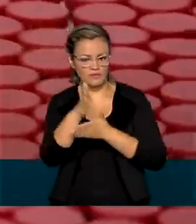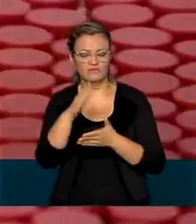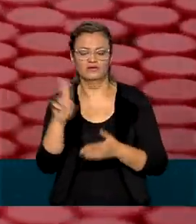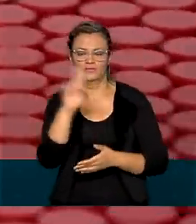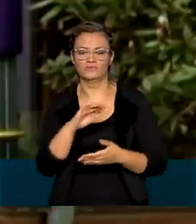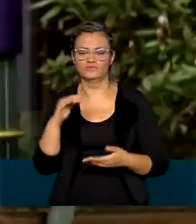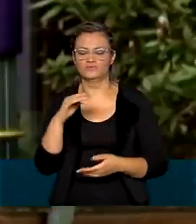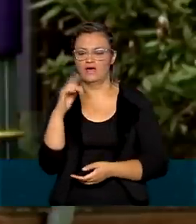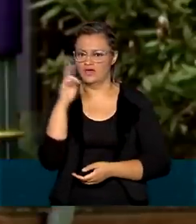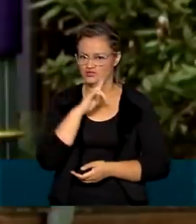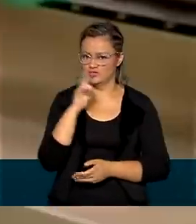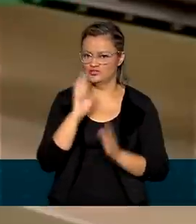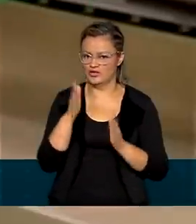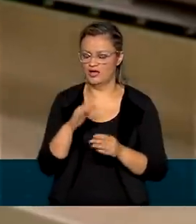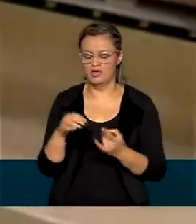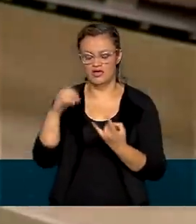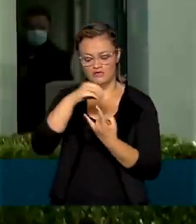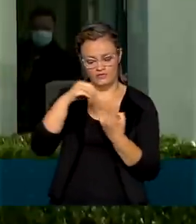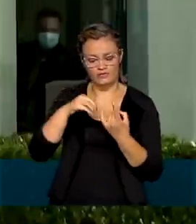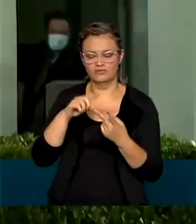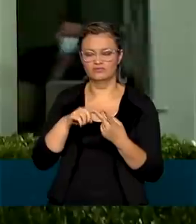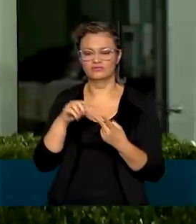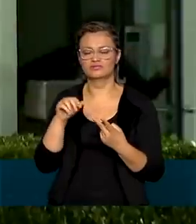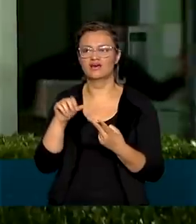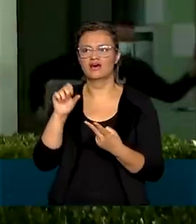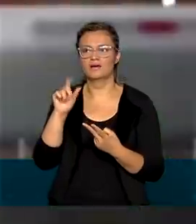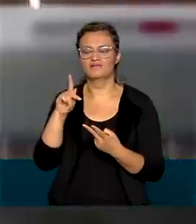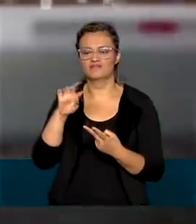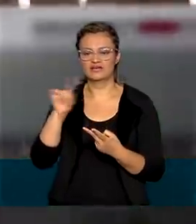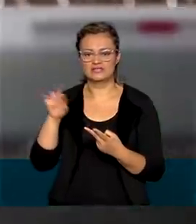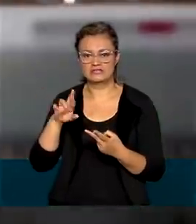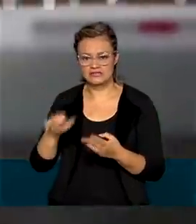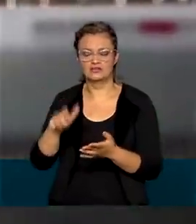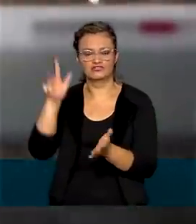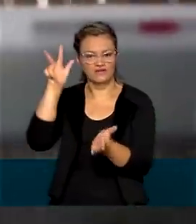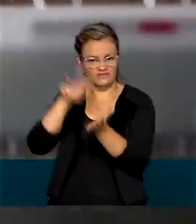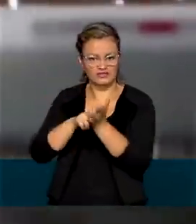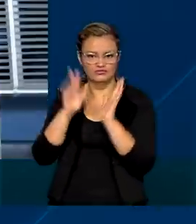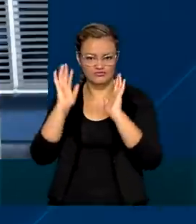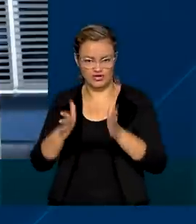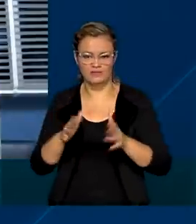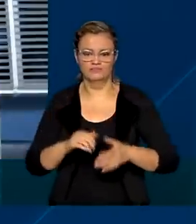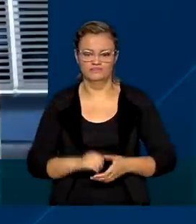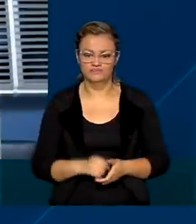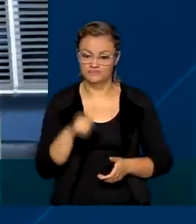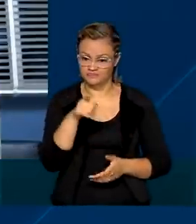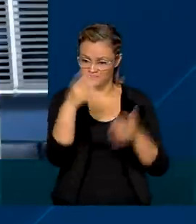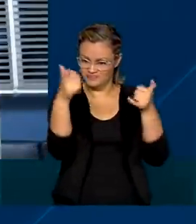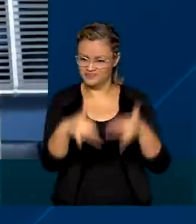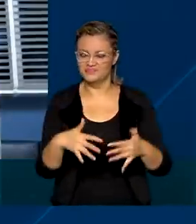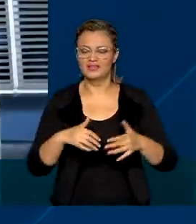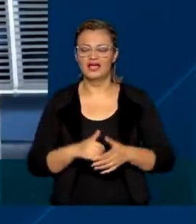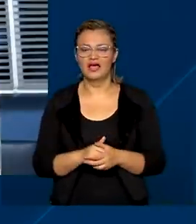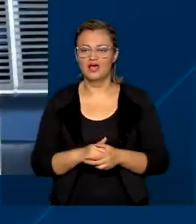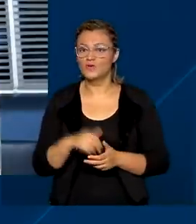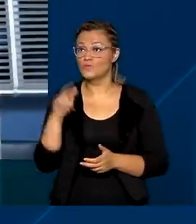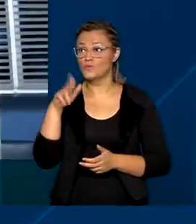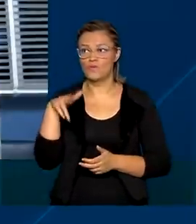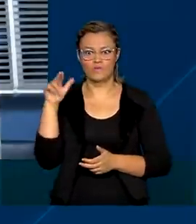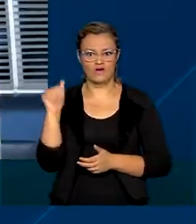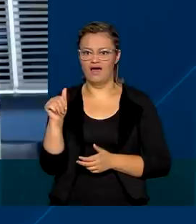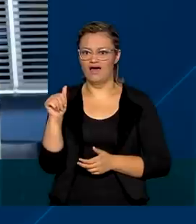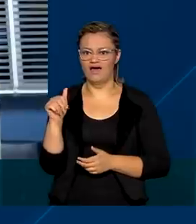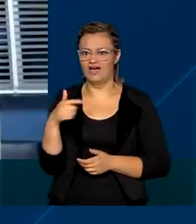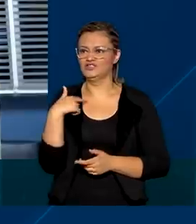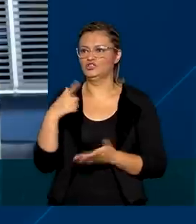emergencial e Fiocruz AstraZeneca e Pfizer com registro definitivo. Jamais postergaremos o